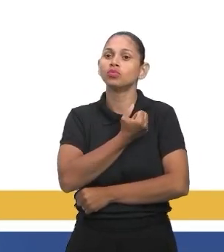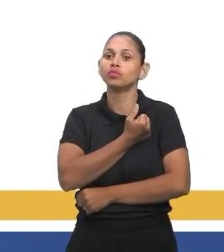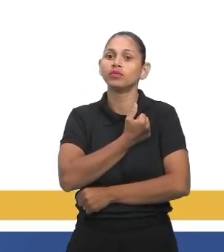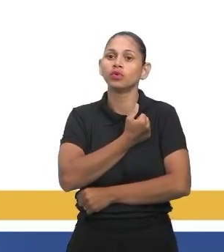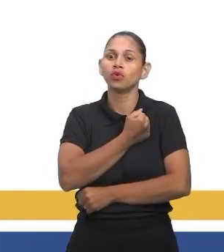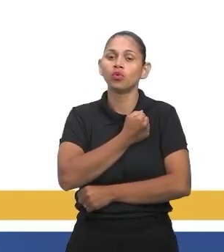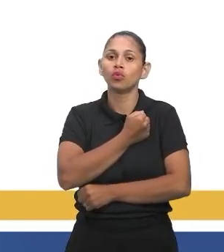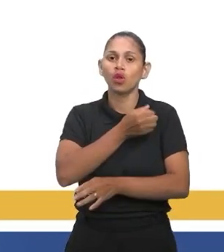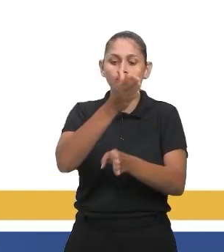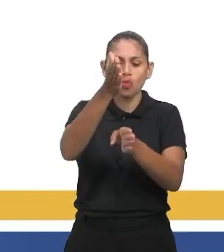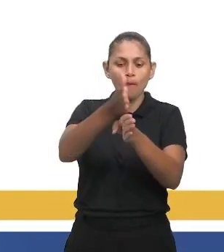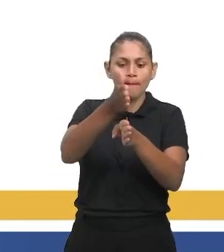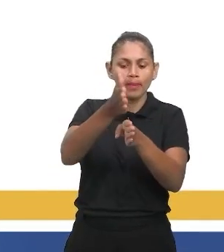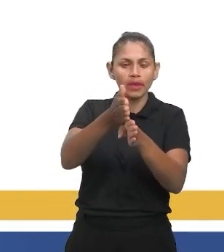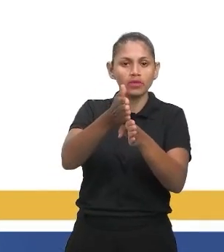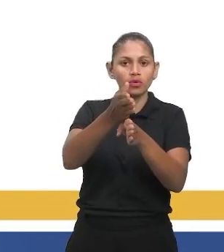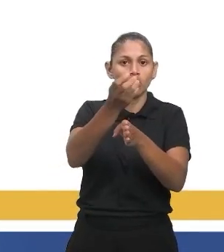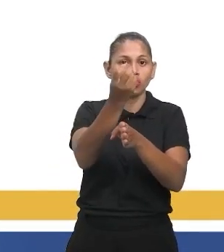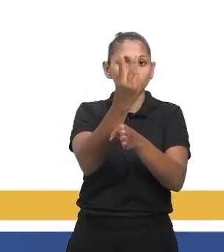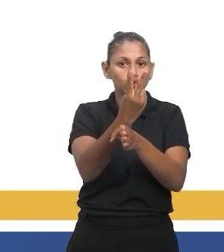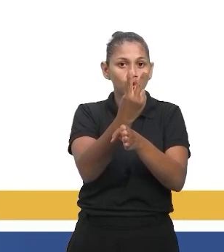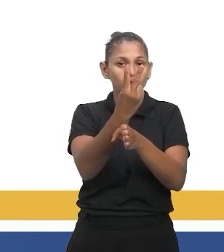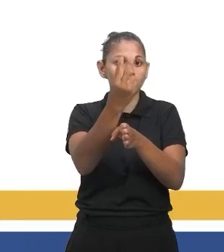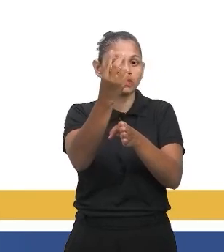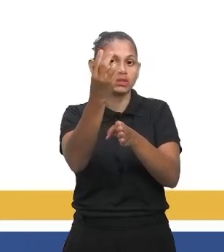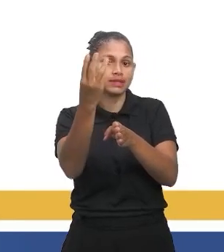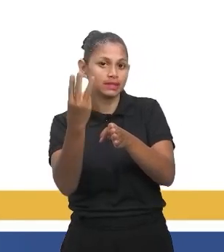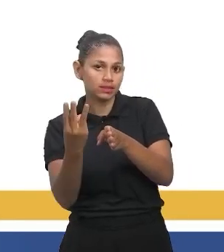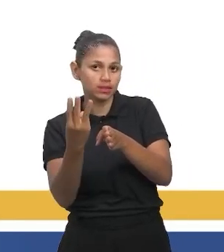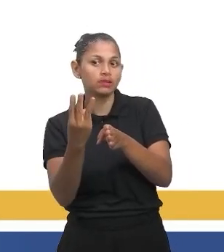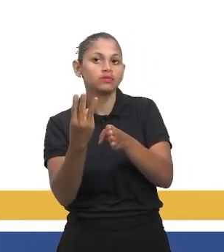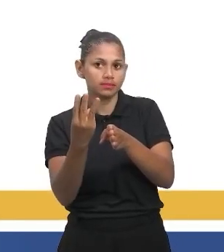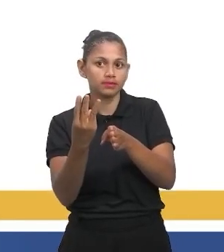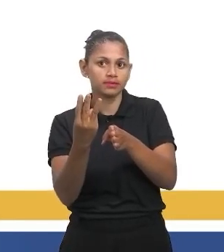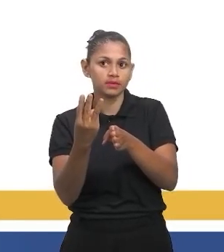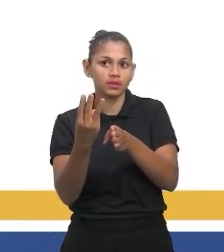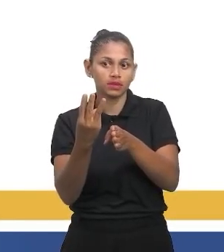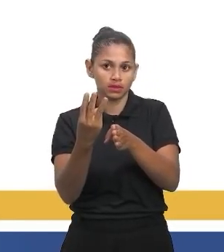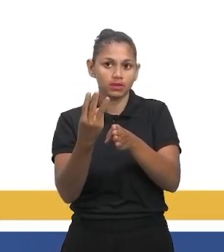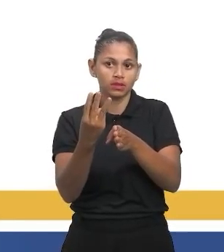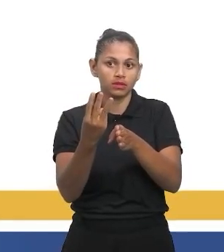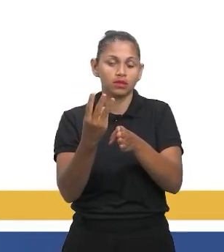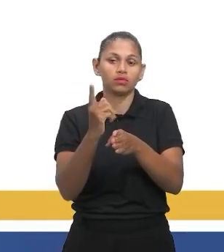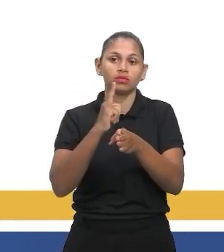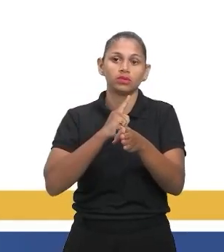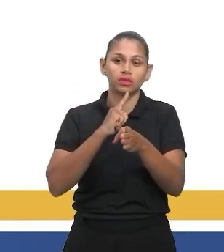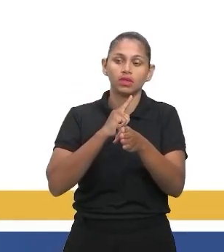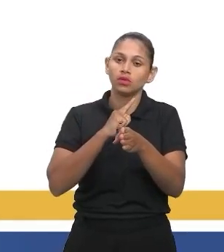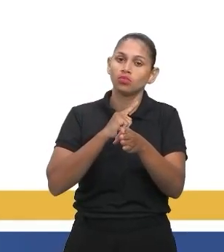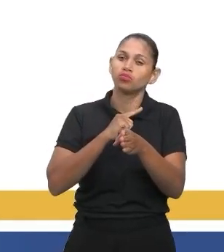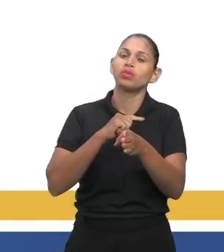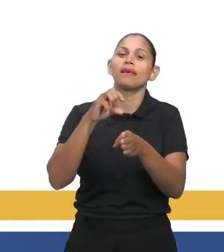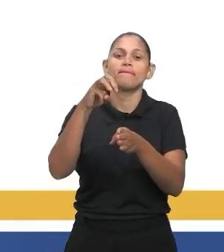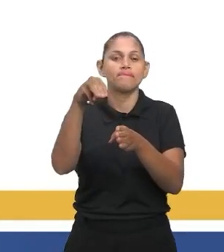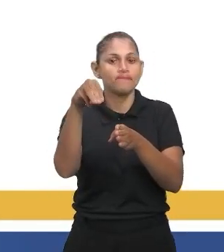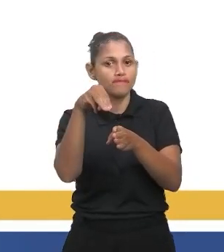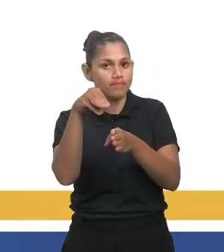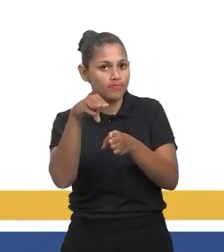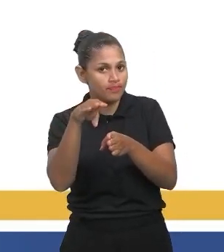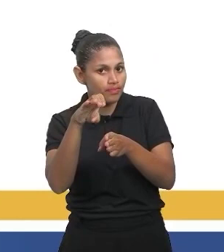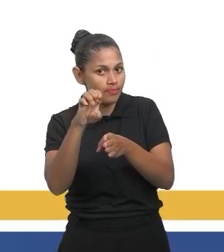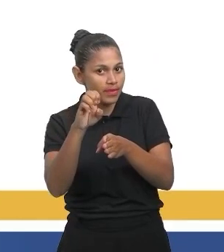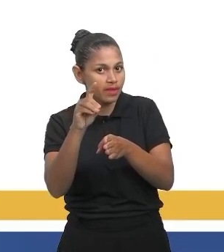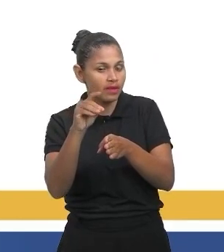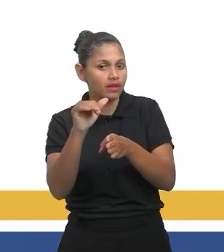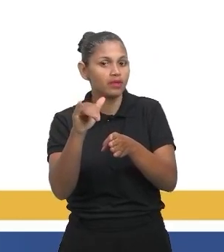2 e o 3. Soma 2 mais 3 e divide por 2. Você tira uma média central desses dois números. 2